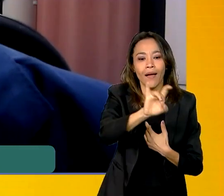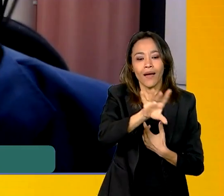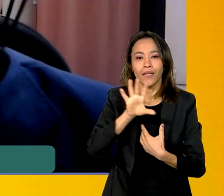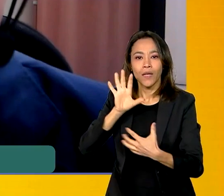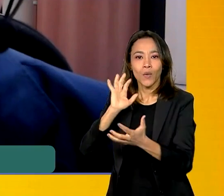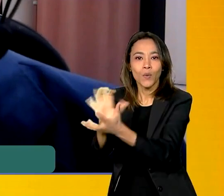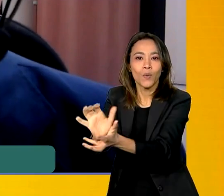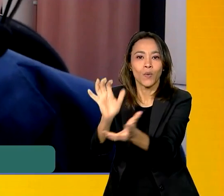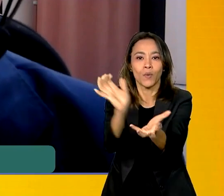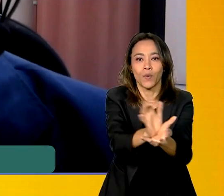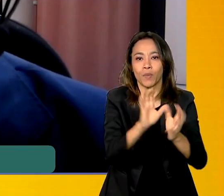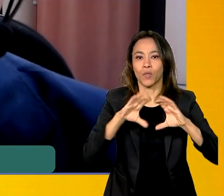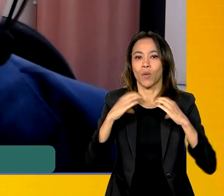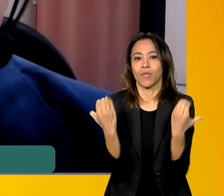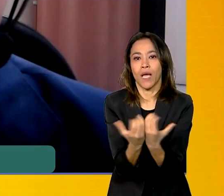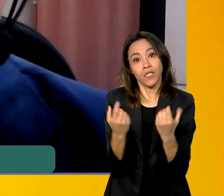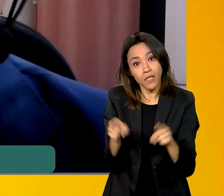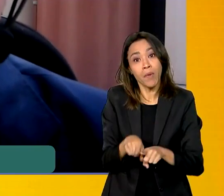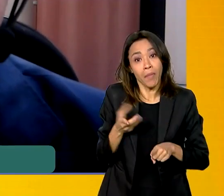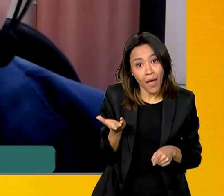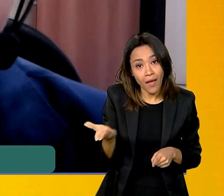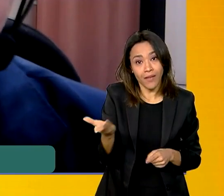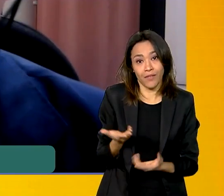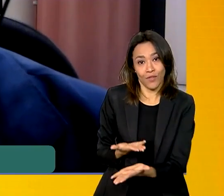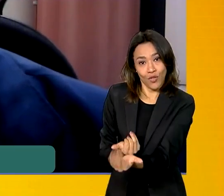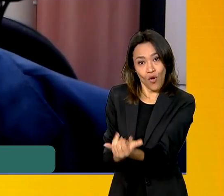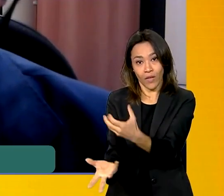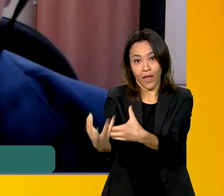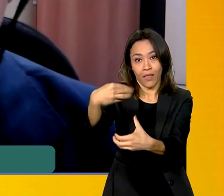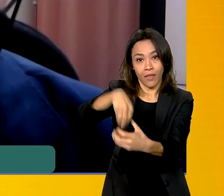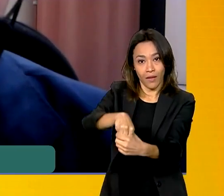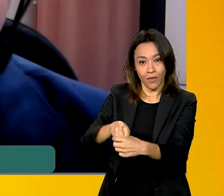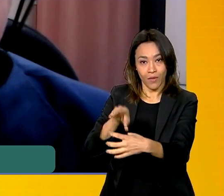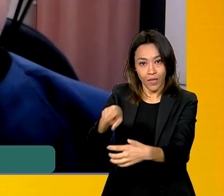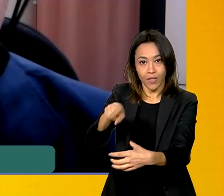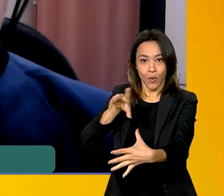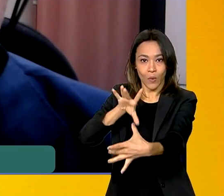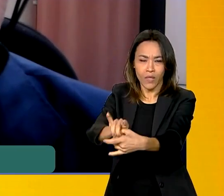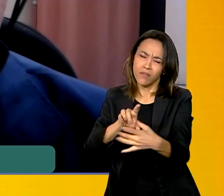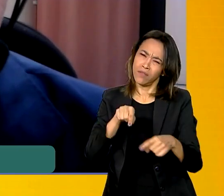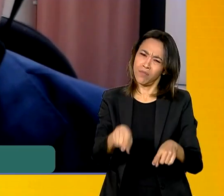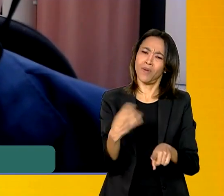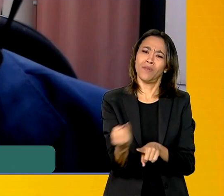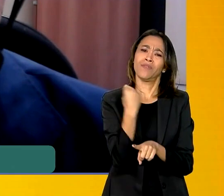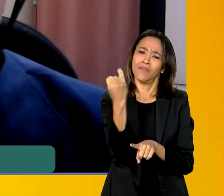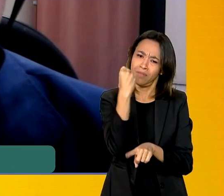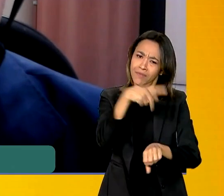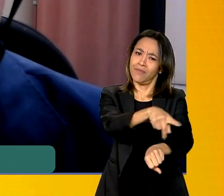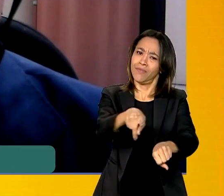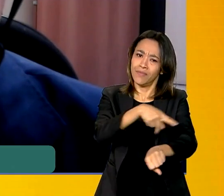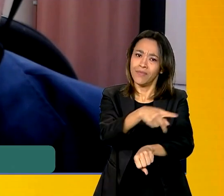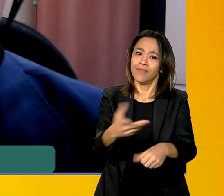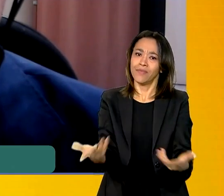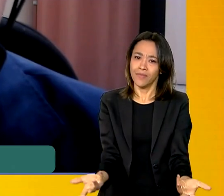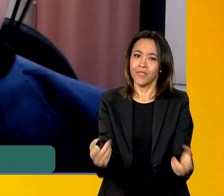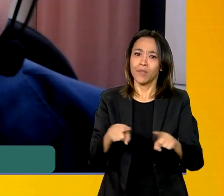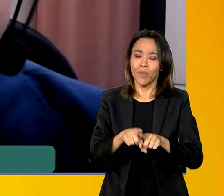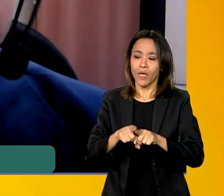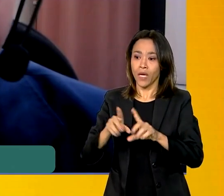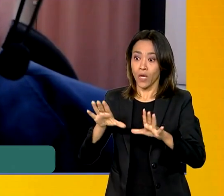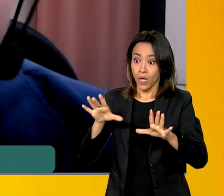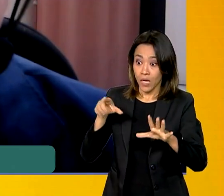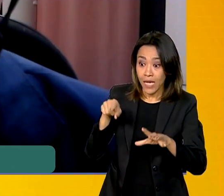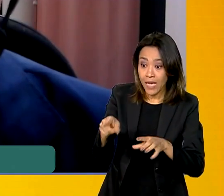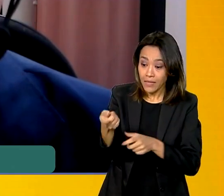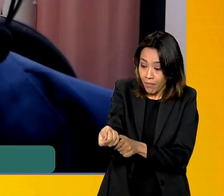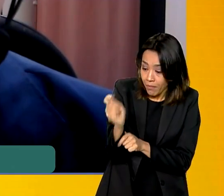pesquisas e também para essa juventude que está ali vinculada. E é importante para o país também, porque os territórios da pesca artesanal são